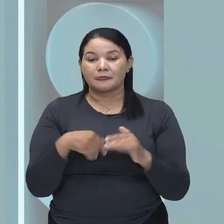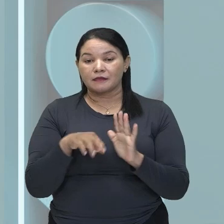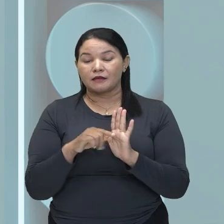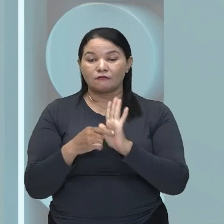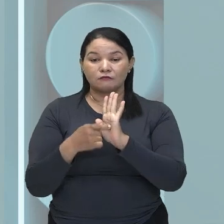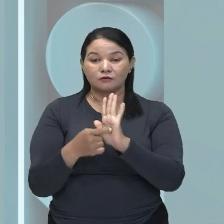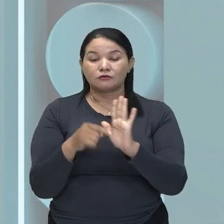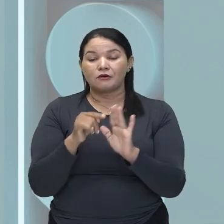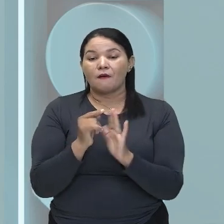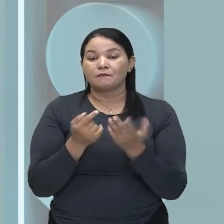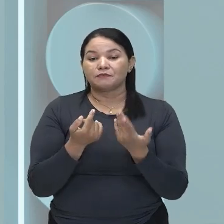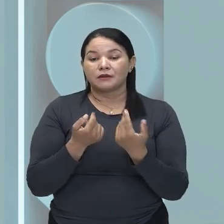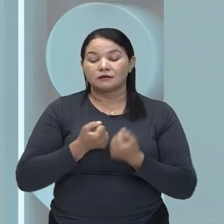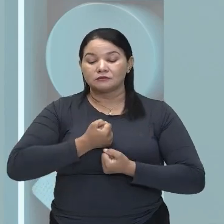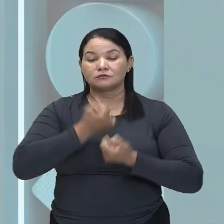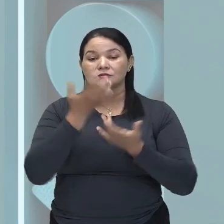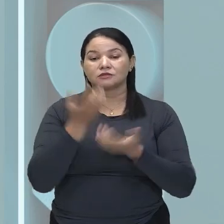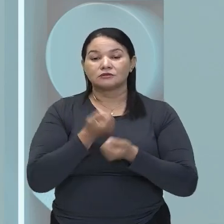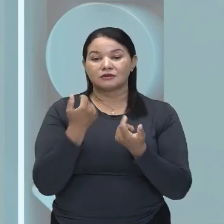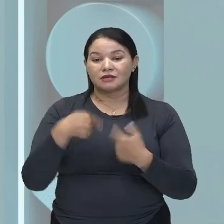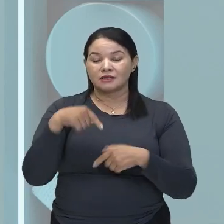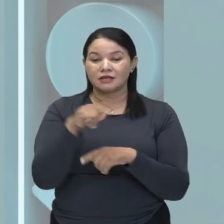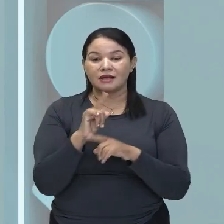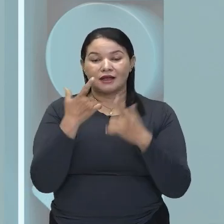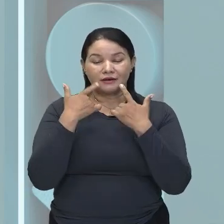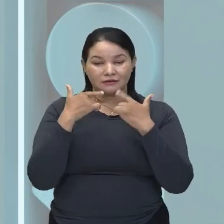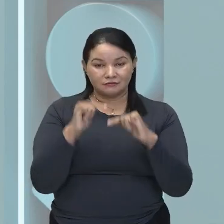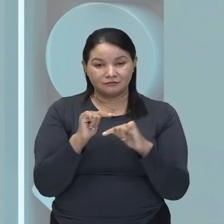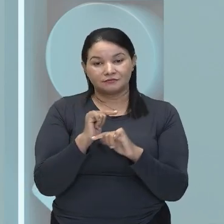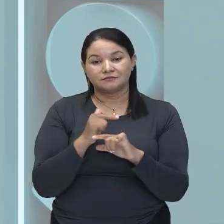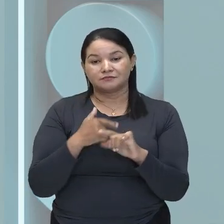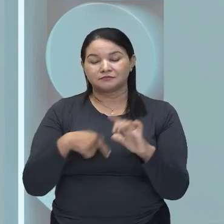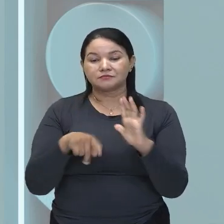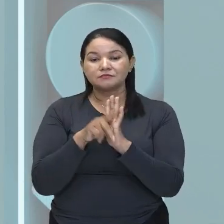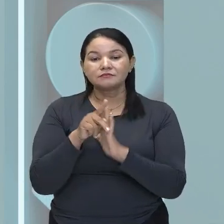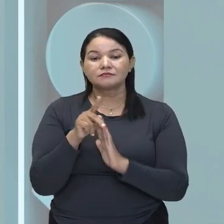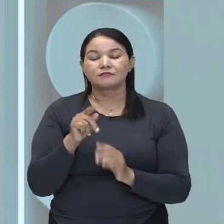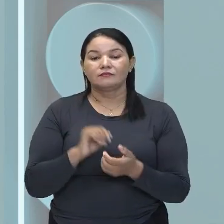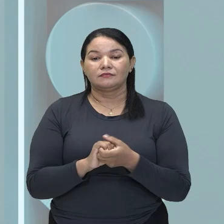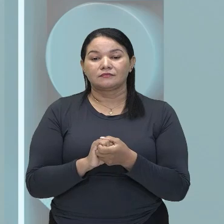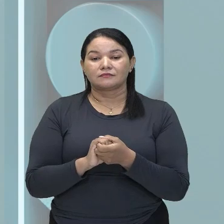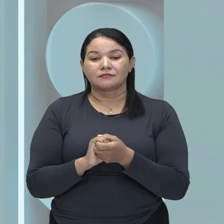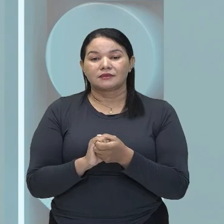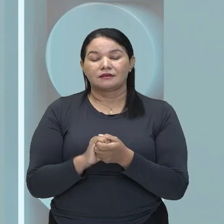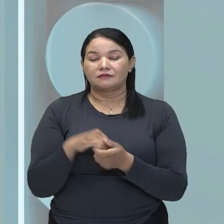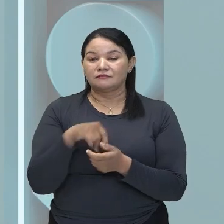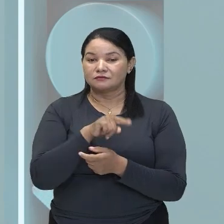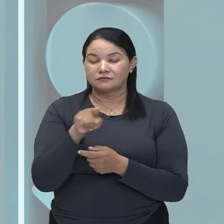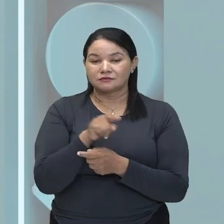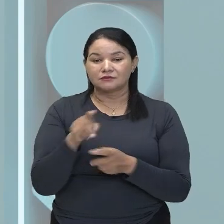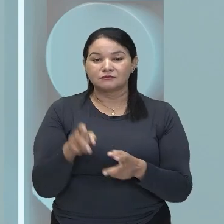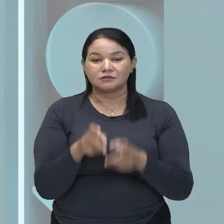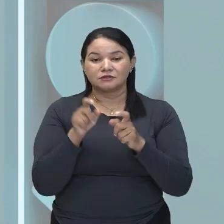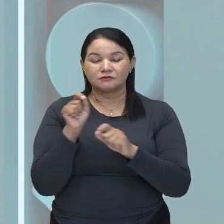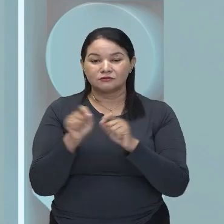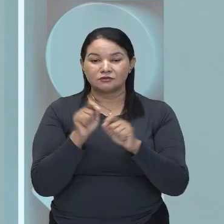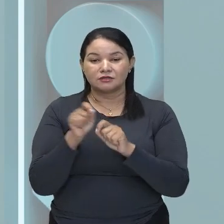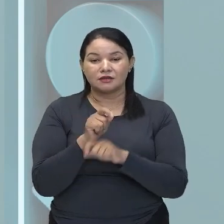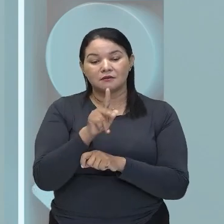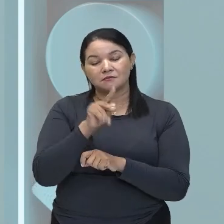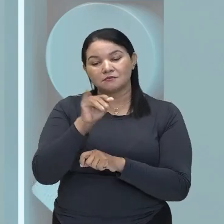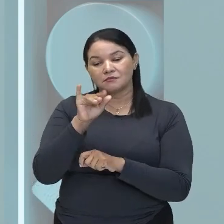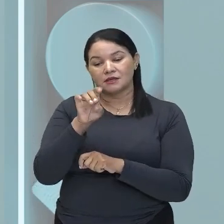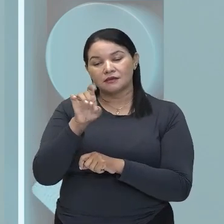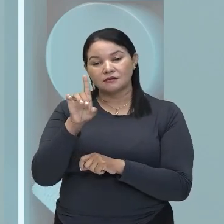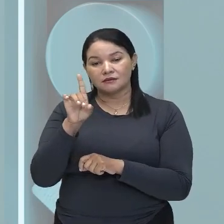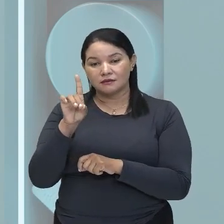língua, Na nossa língua, Ou seja, Vocês viram que a piedade foi um